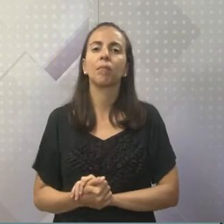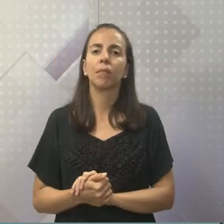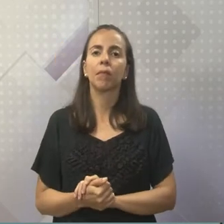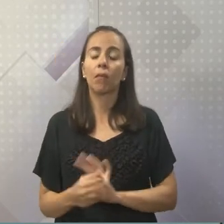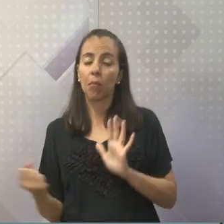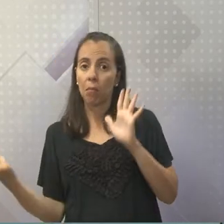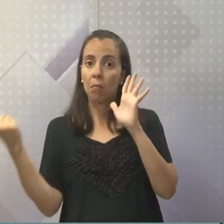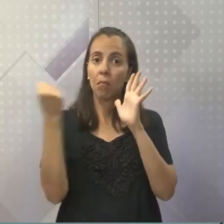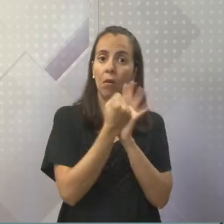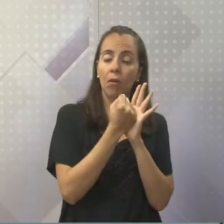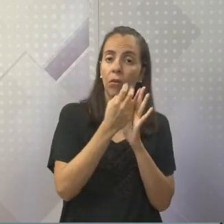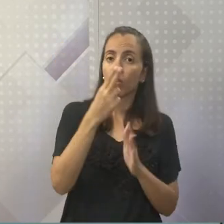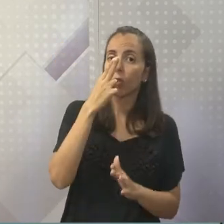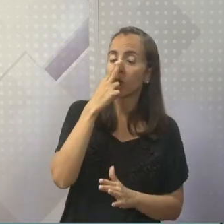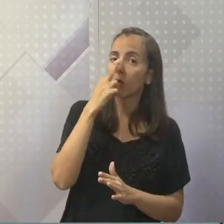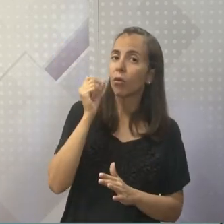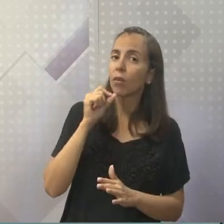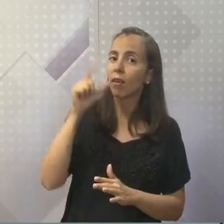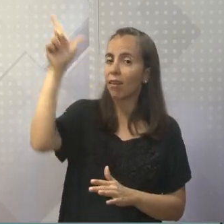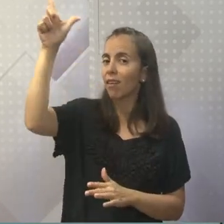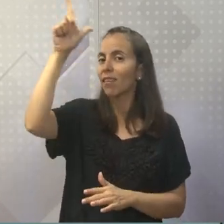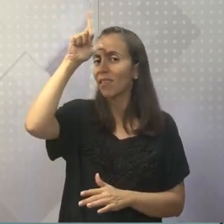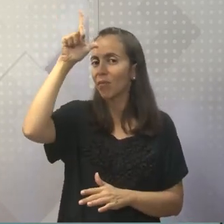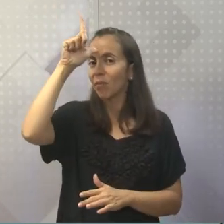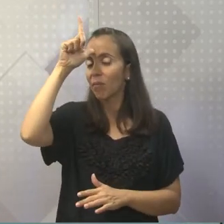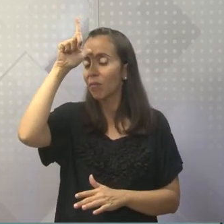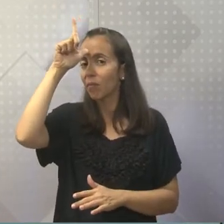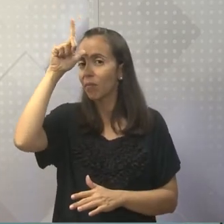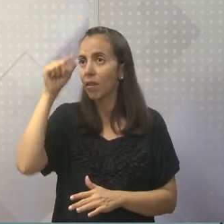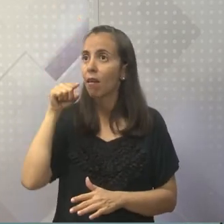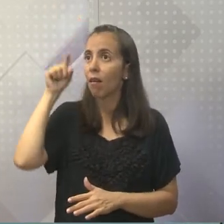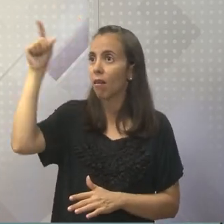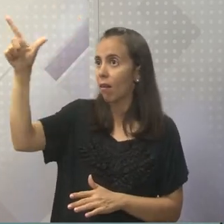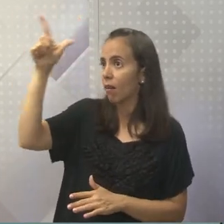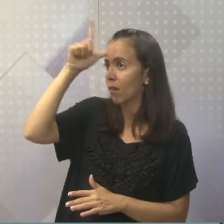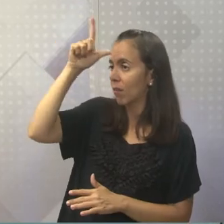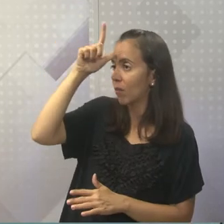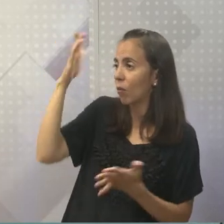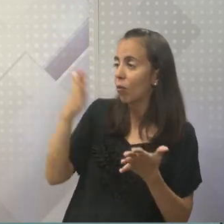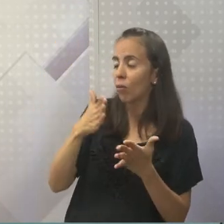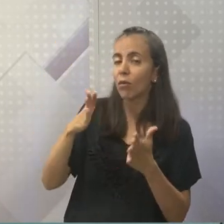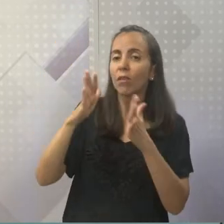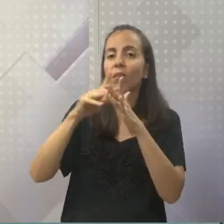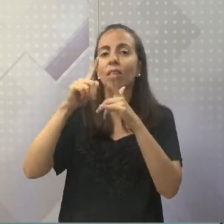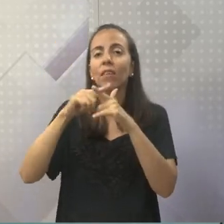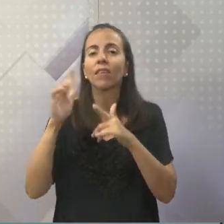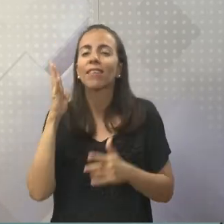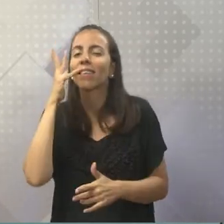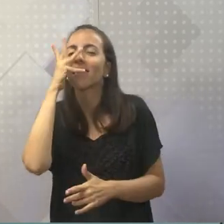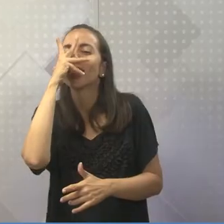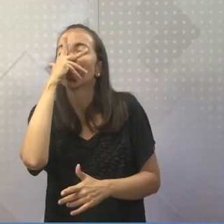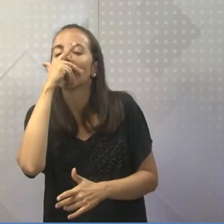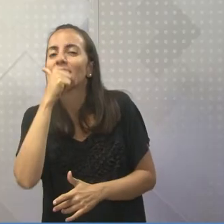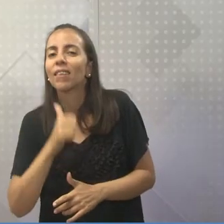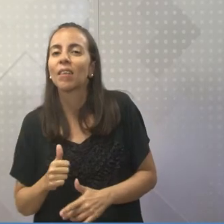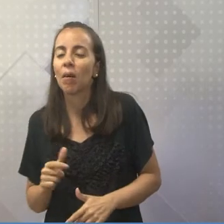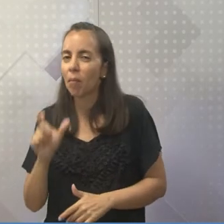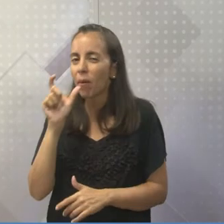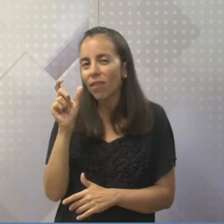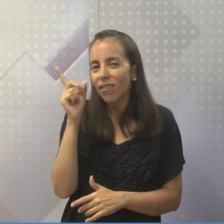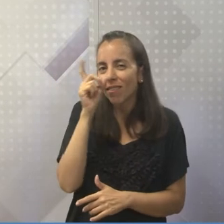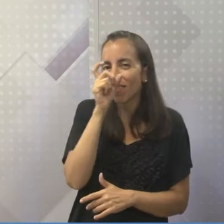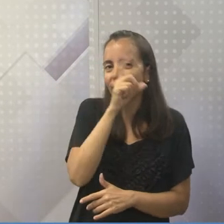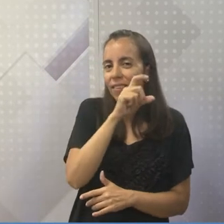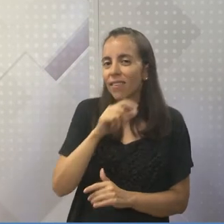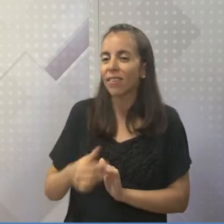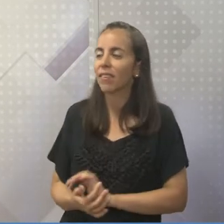cristianismo justamente na Alemanha. Hoje lá tem uma igreja linda. Eu vou tentar falar a palavra. Uma palavra alemã é difícil. É mais ou menos isso.